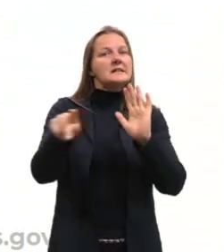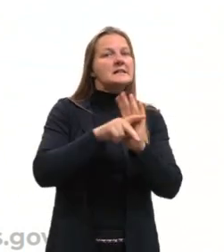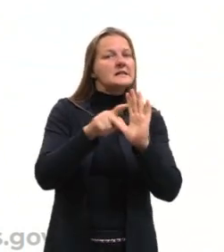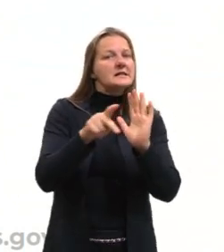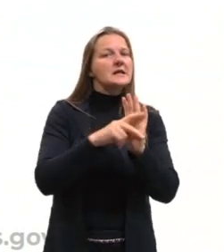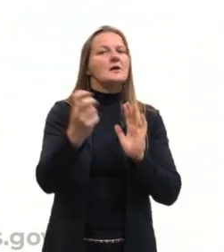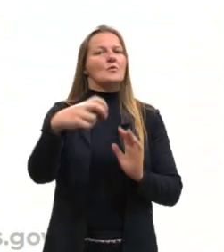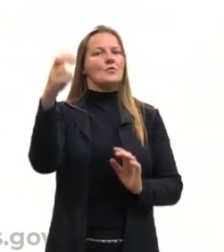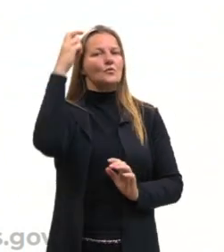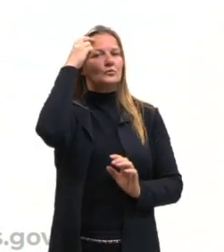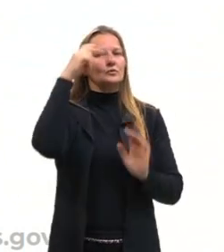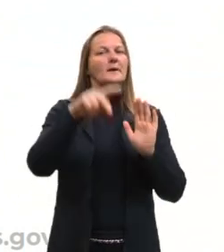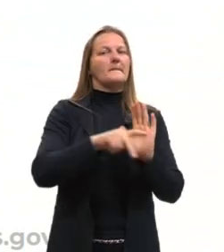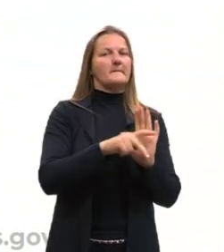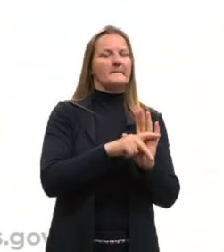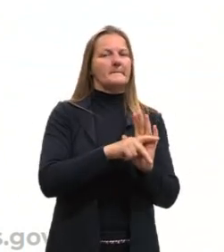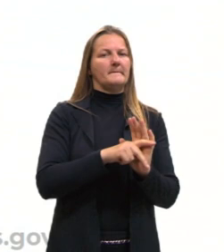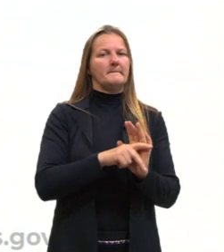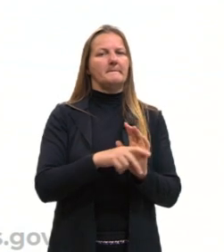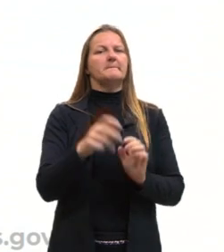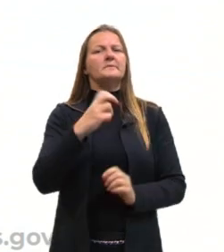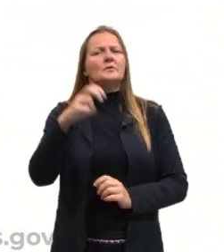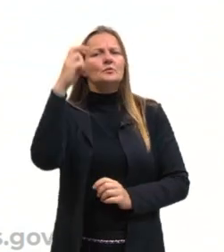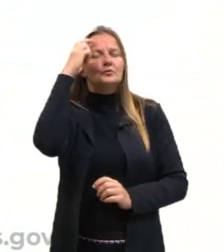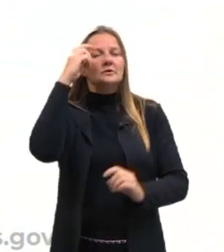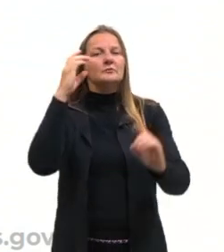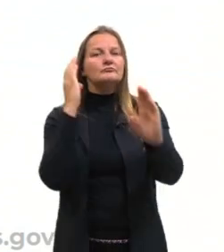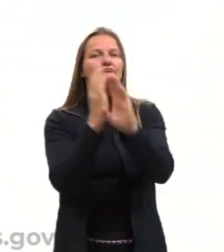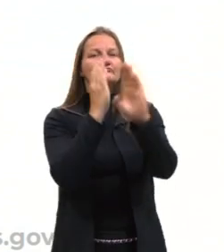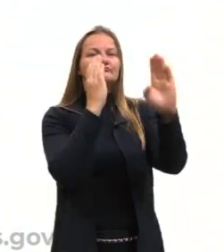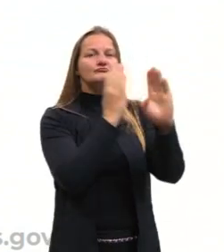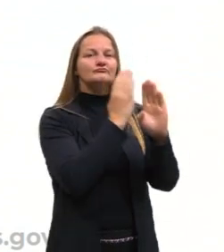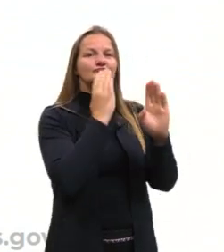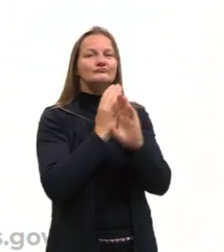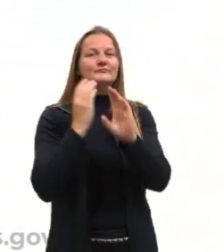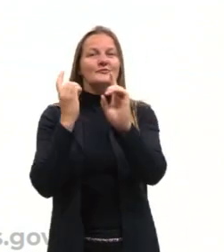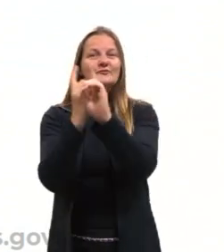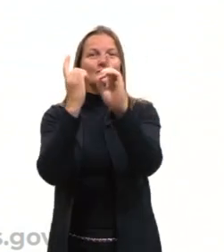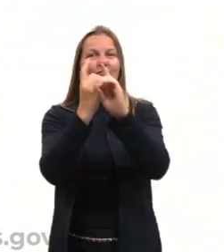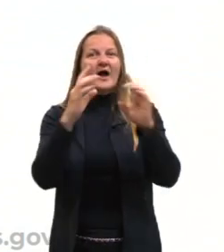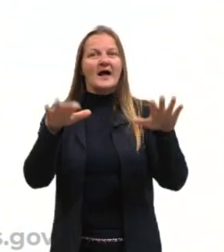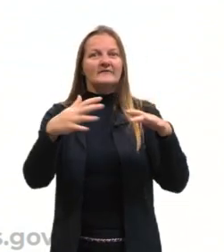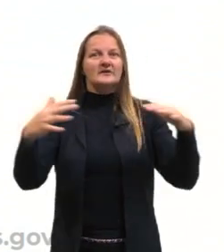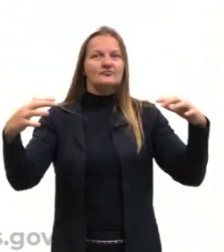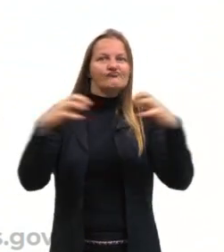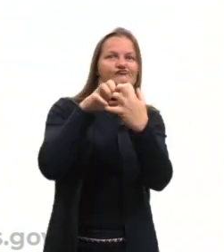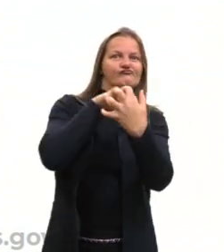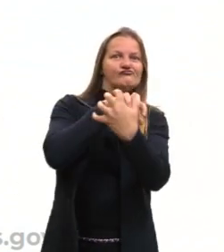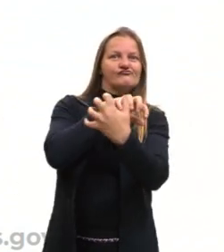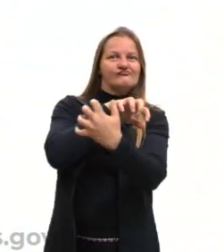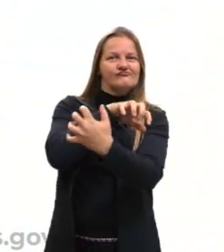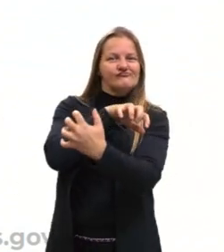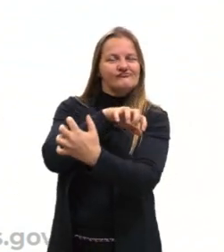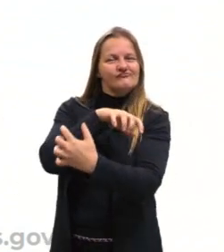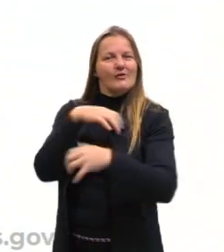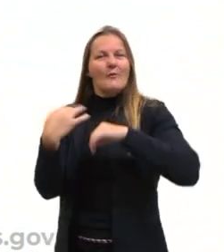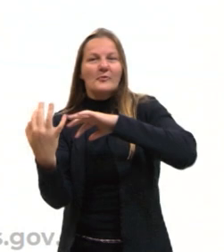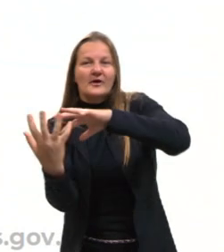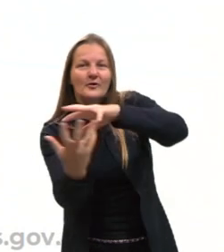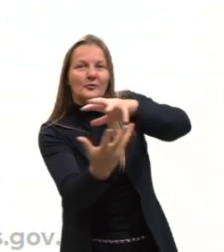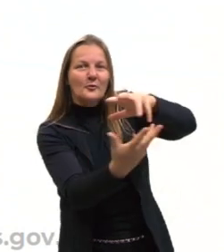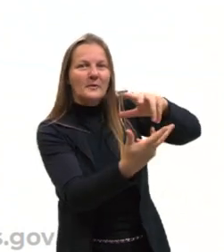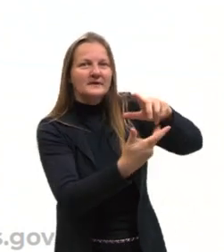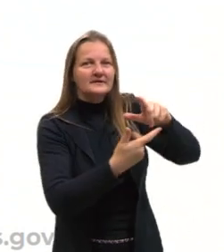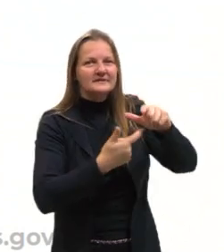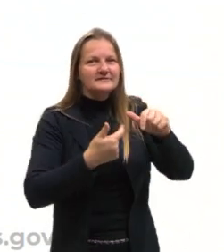afirmação. Essas culturas se encontram e por vezes se chocam em um mundo globalizado. Existe